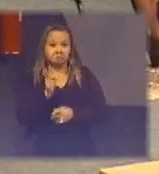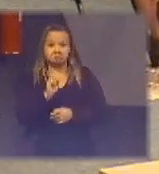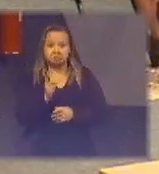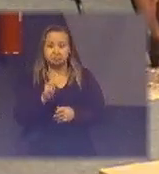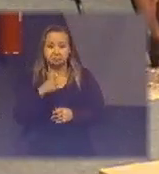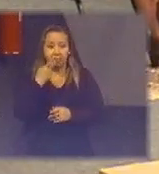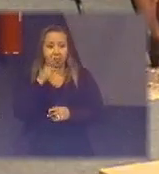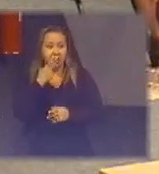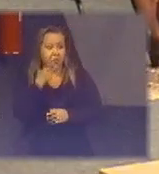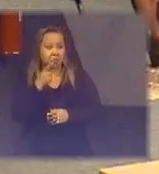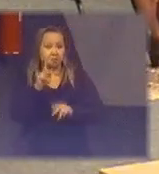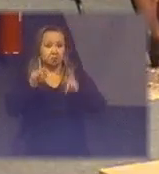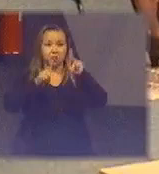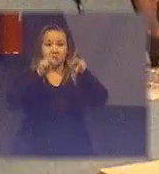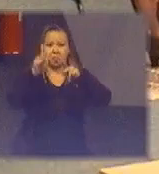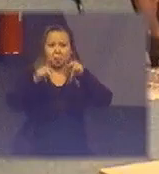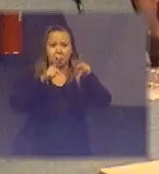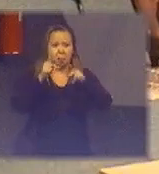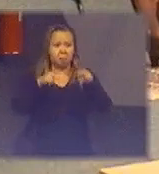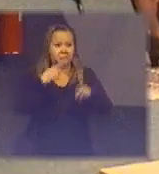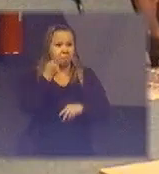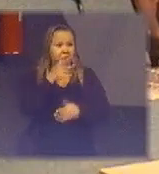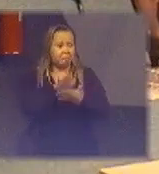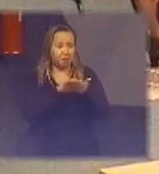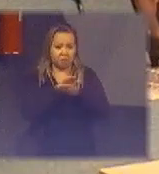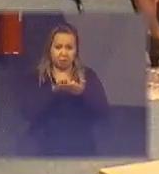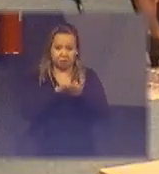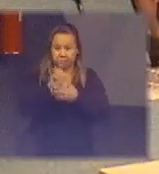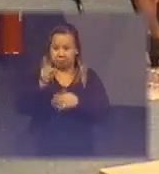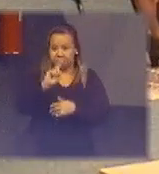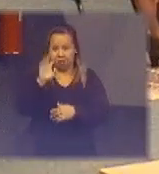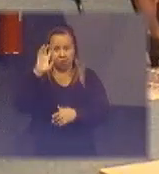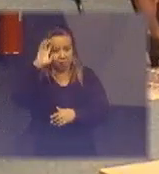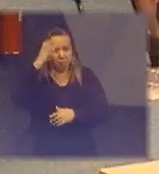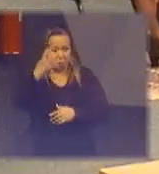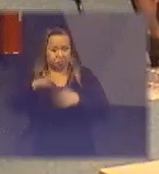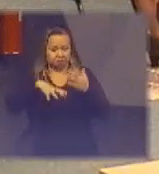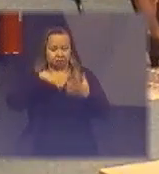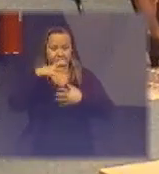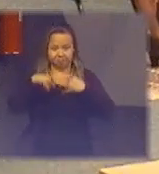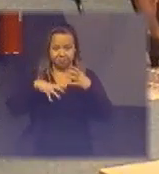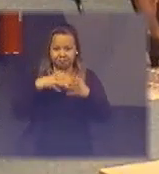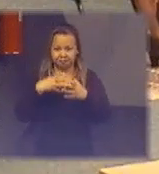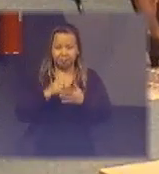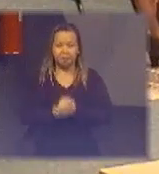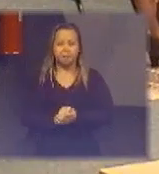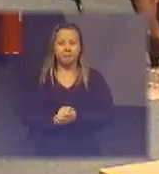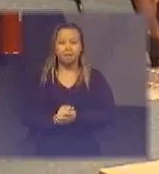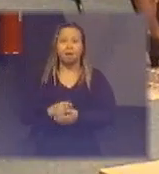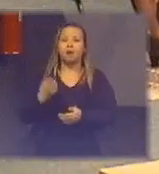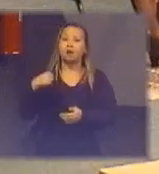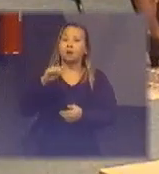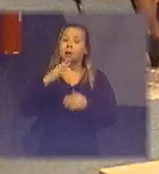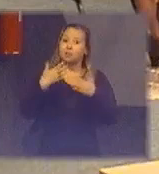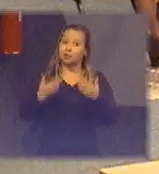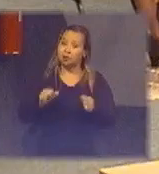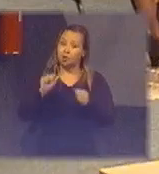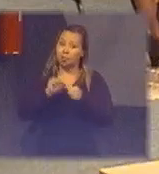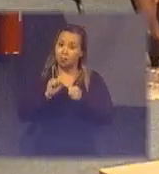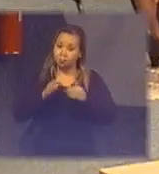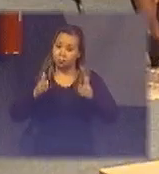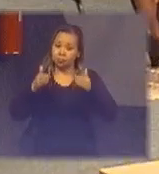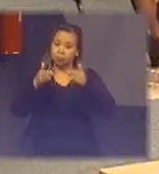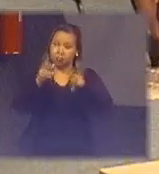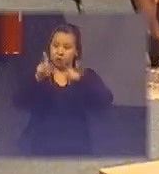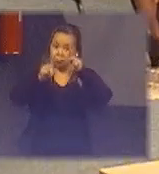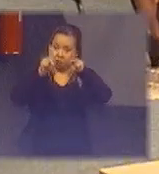público que está lá vai apontar o dedo para o órgão ambiental não resolve não dá então a gente fez dessa forma públicos direcionados